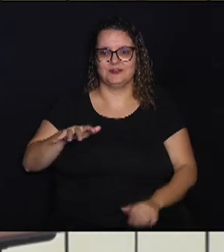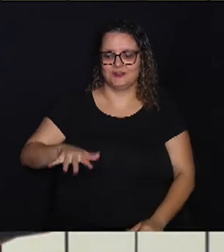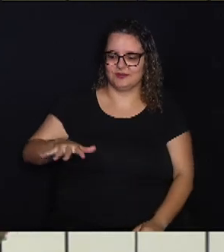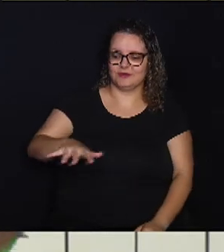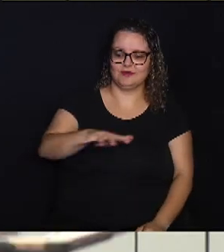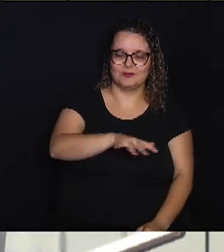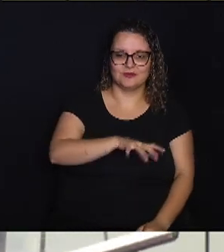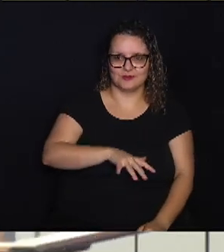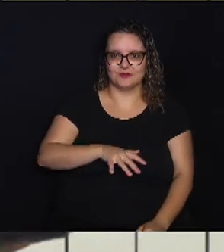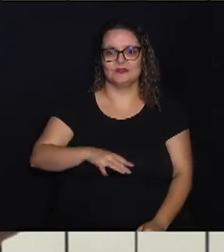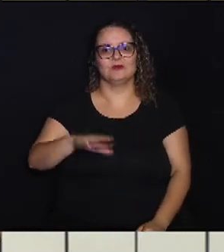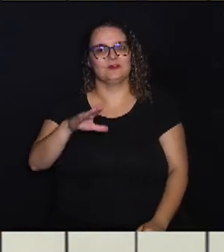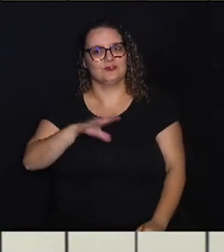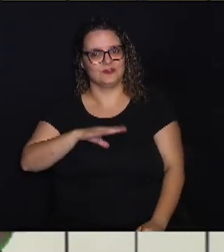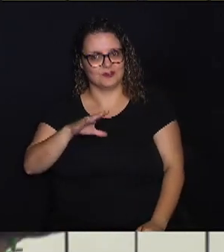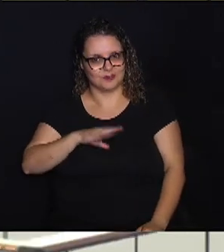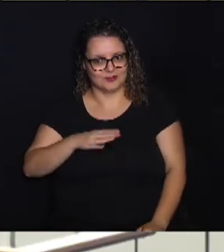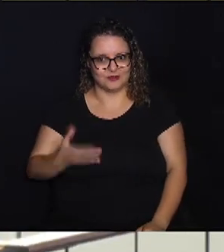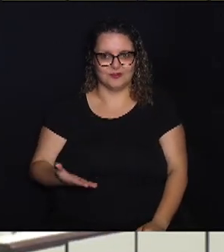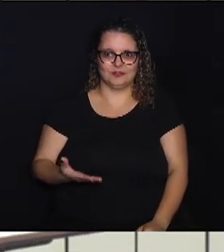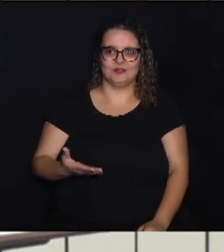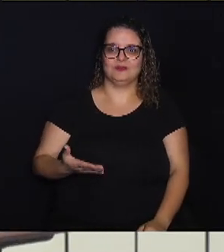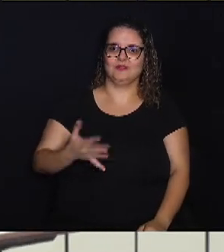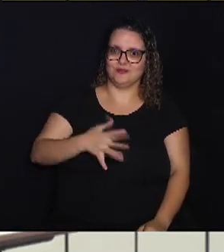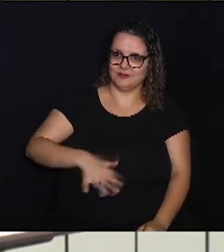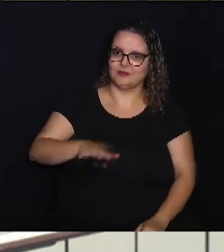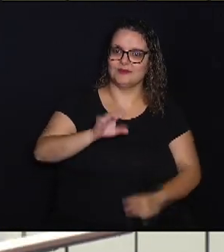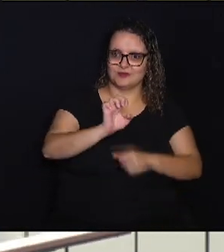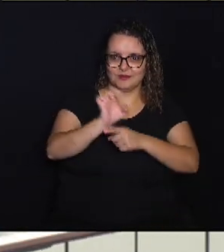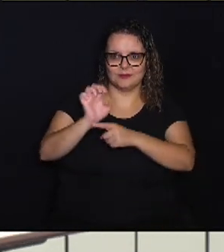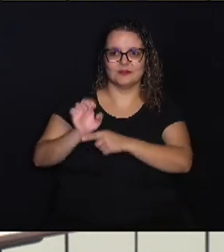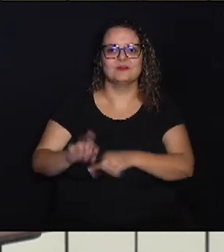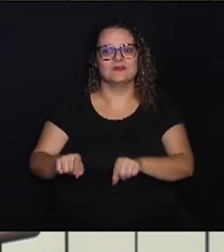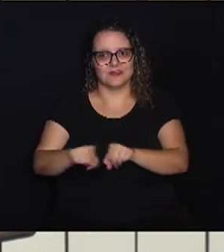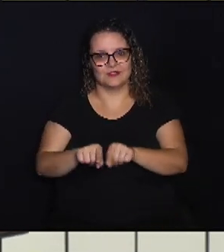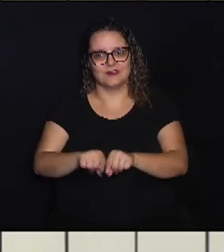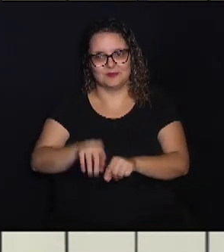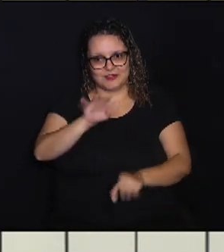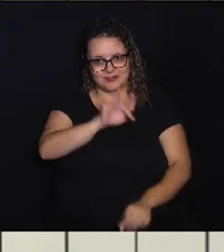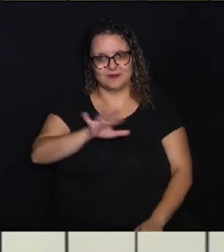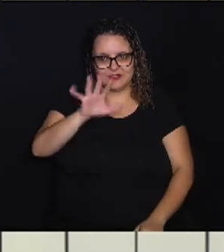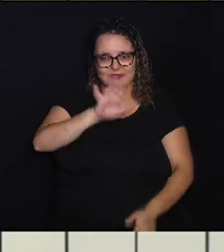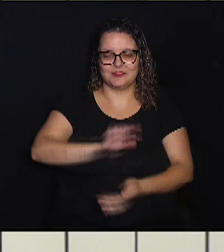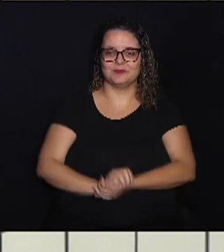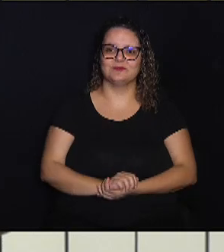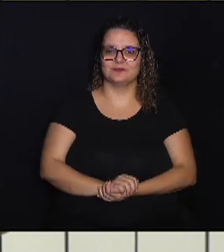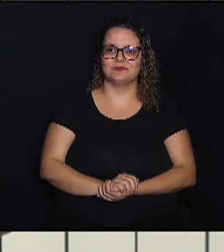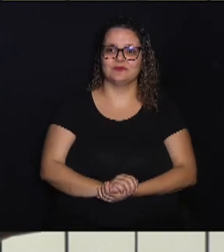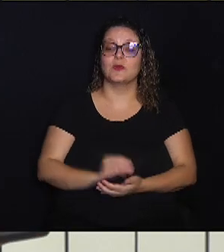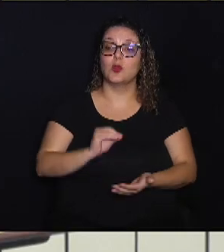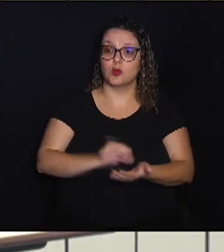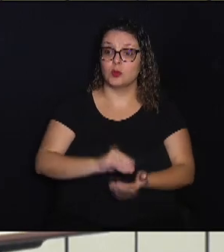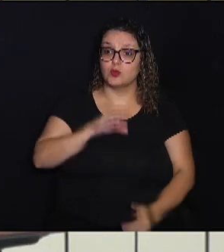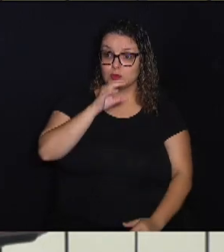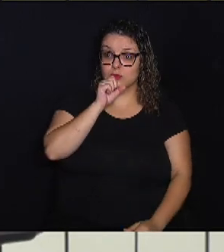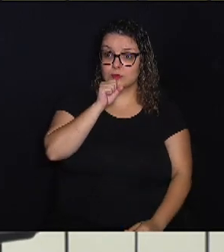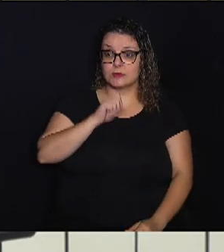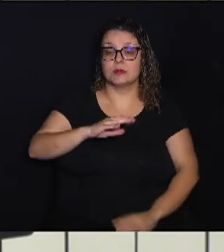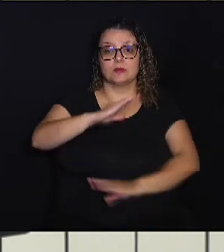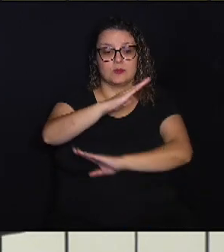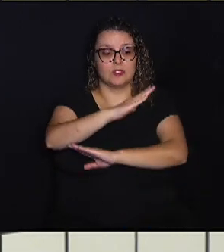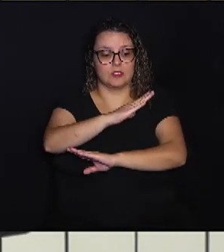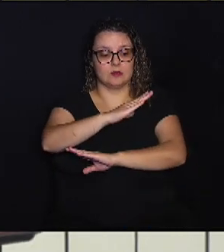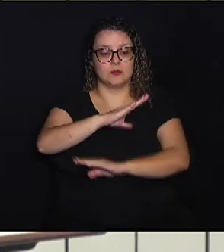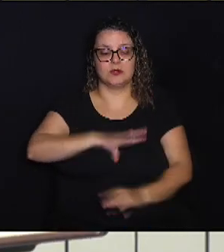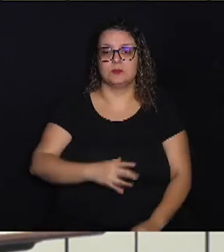né? Dos municípios, das esferas estaduais e também da esfera federal. No último sábado, a Câmara de Campinas